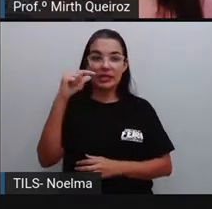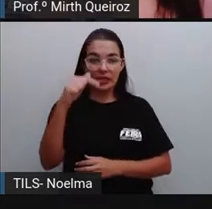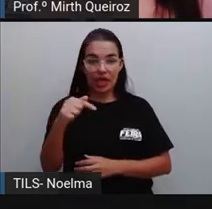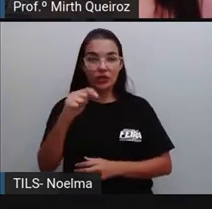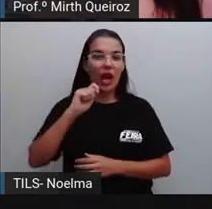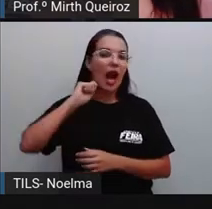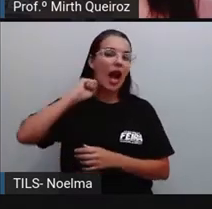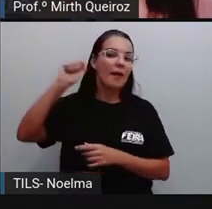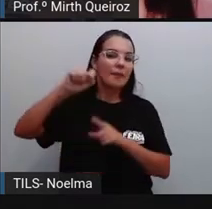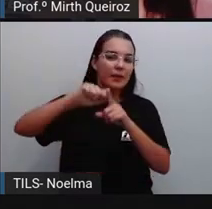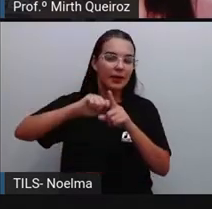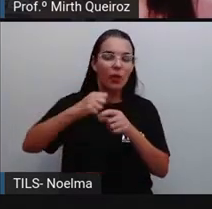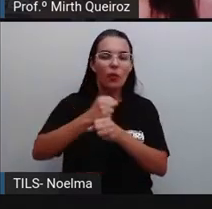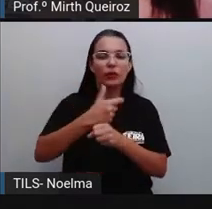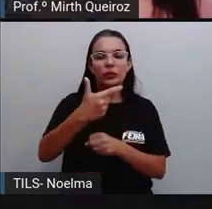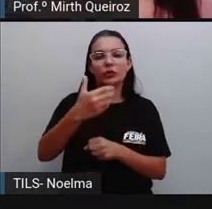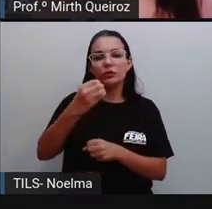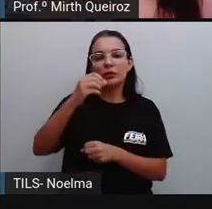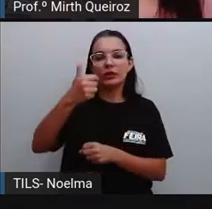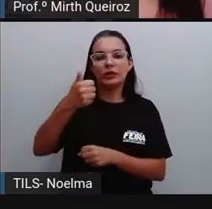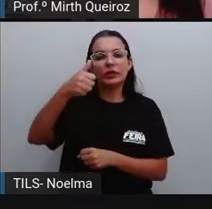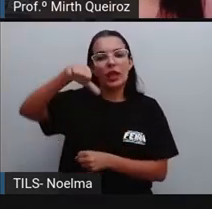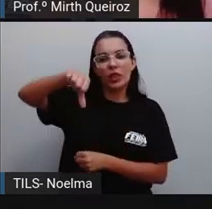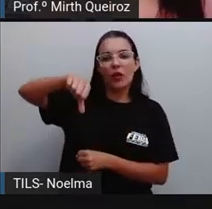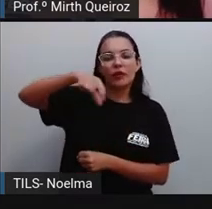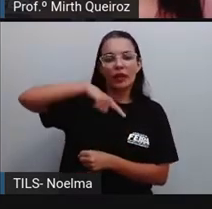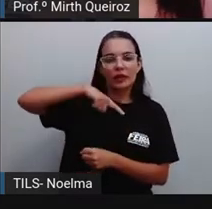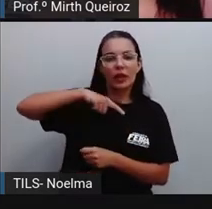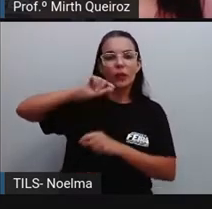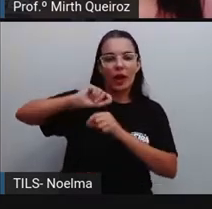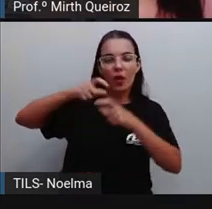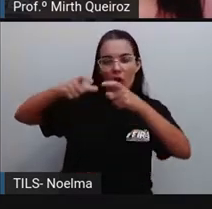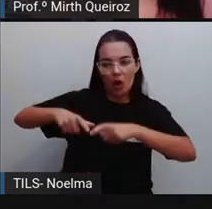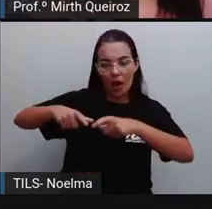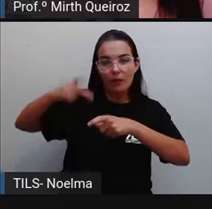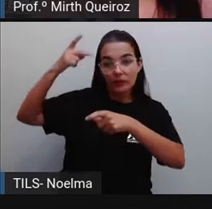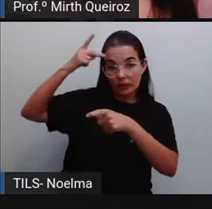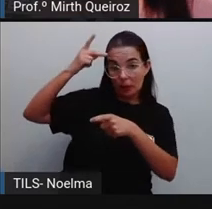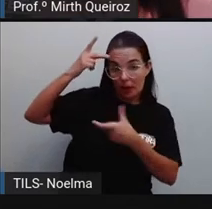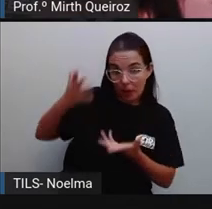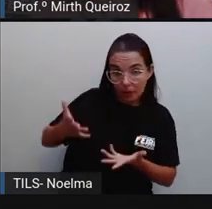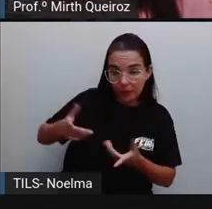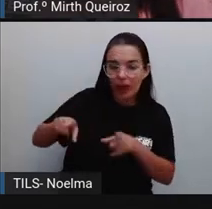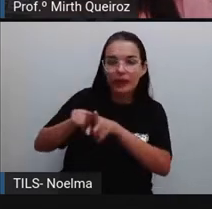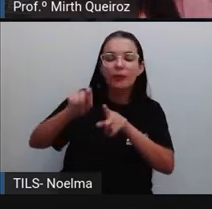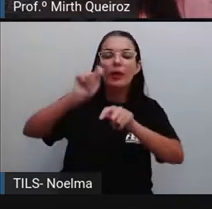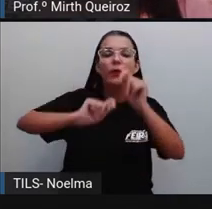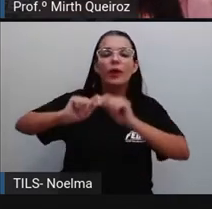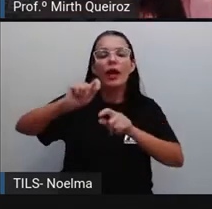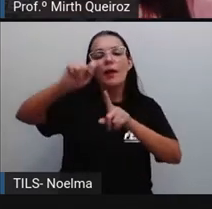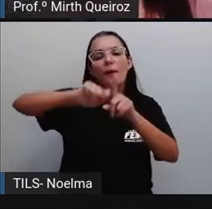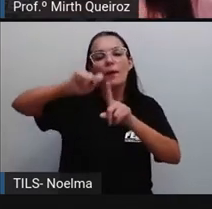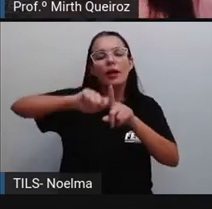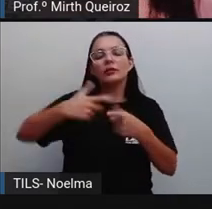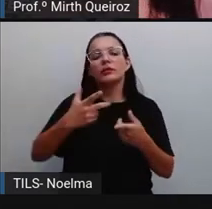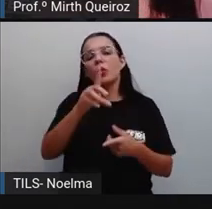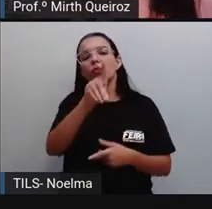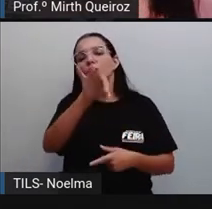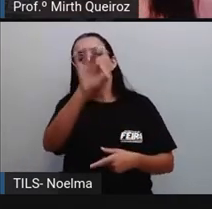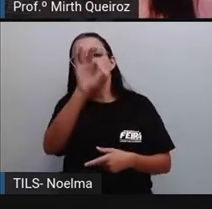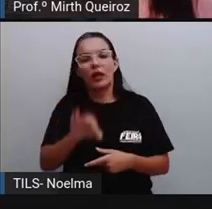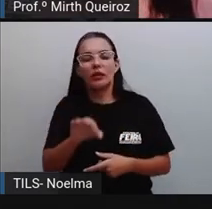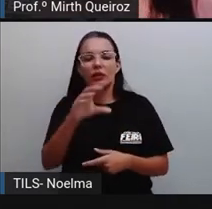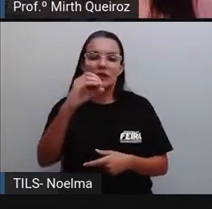abril de 2019. Nós temos o local, que é São Paulo, que é onde foi escrita, e o momento que foi em 7 de